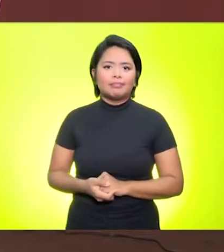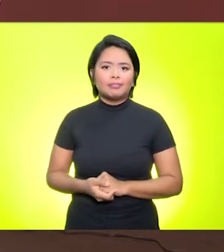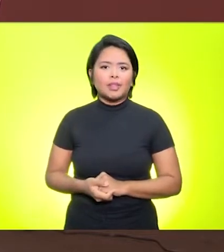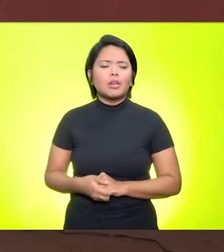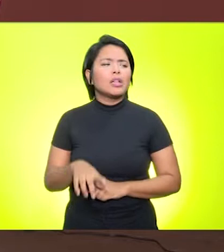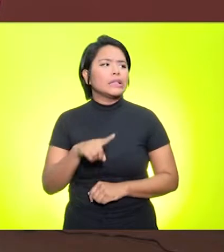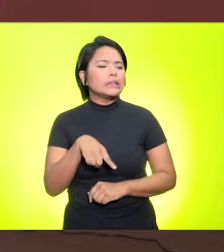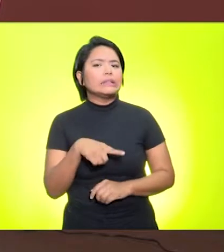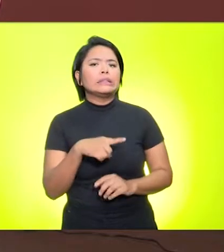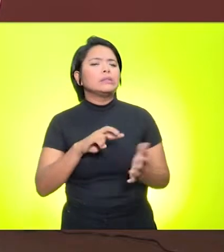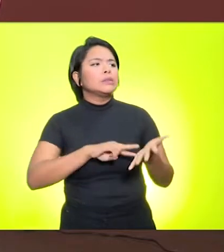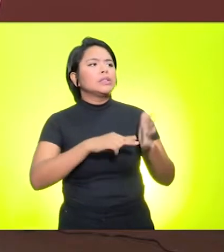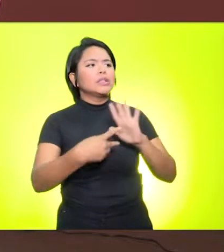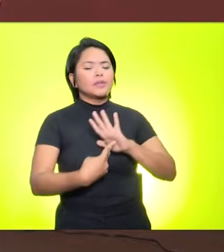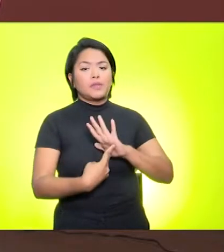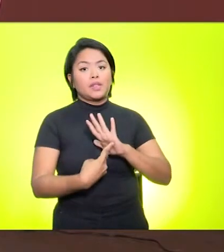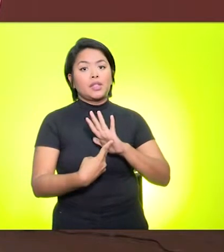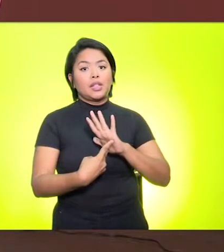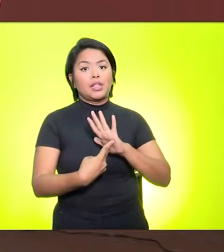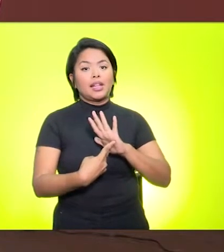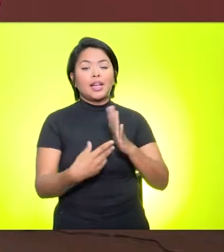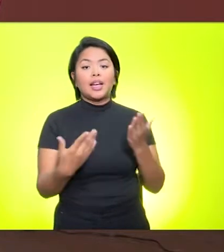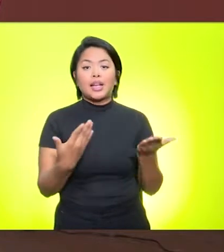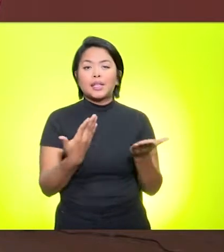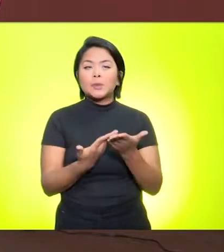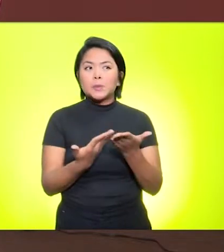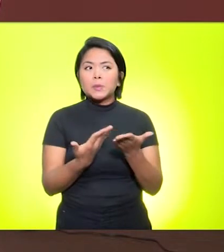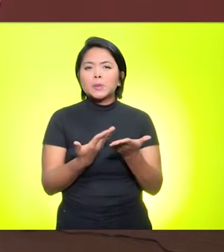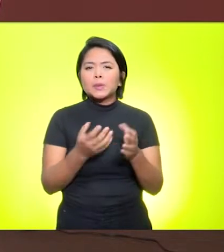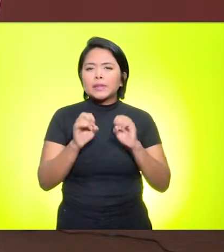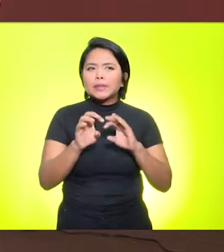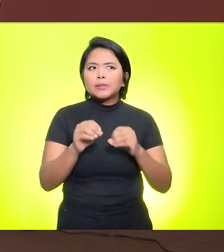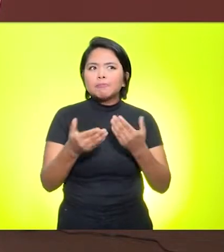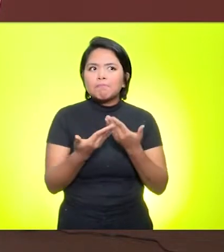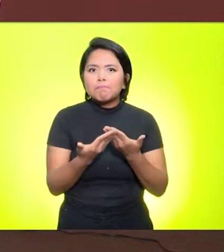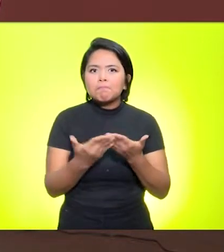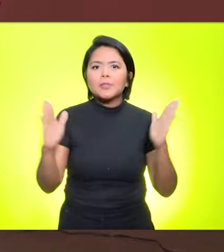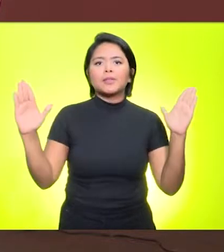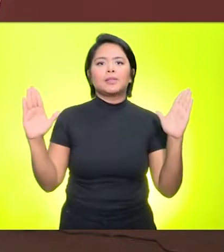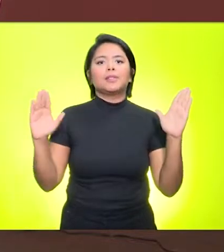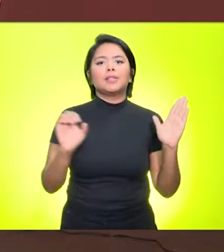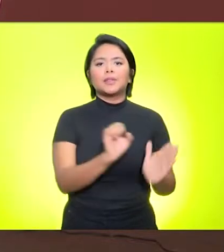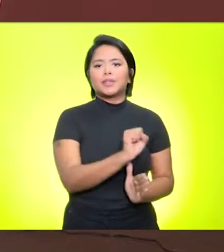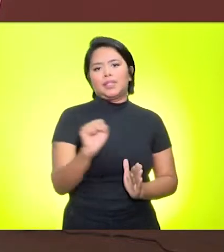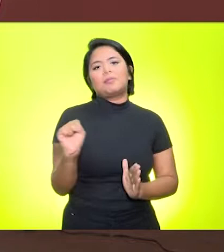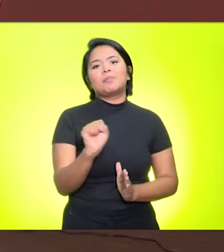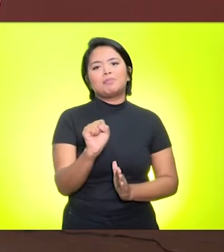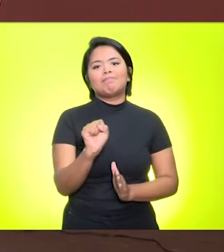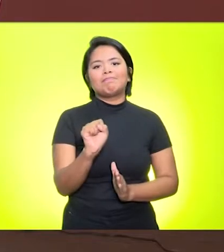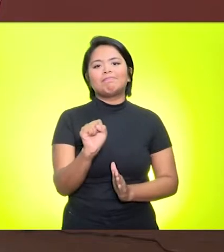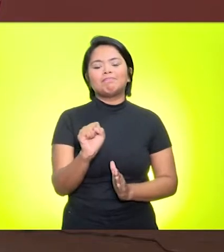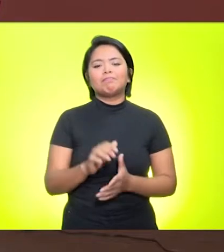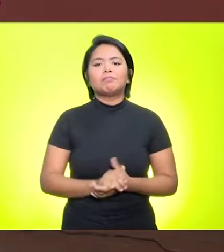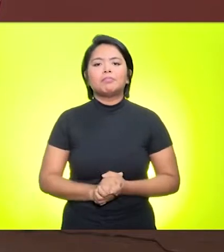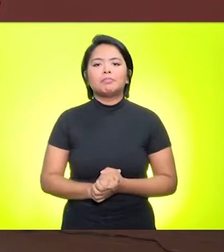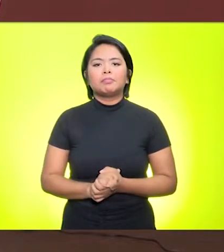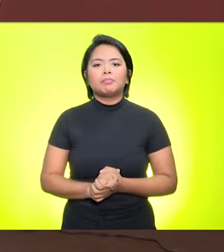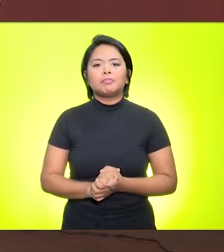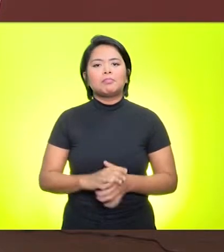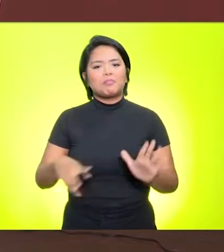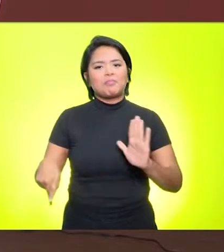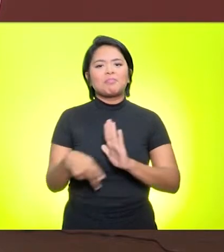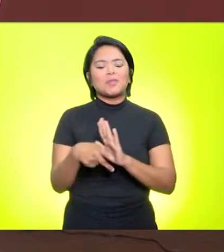realidade, ela marca, é uma aula inaugural, que marca o início do semestre da